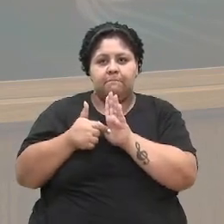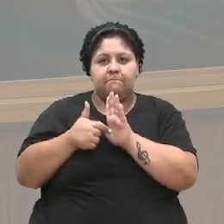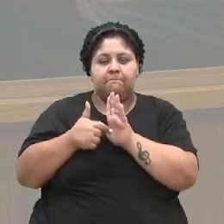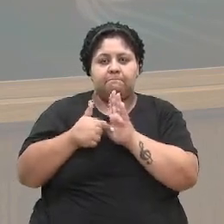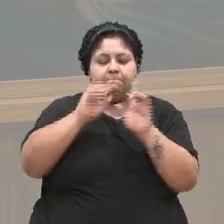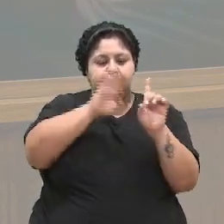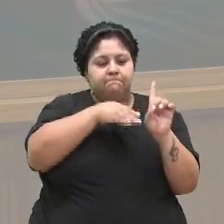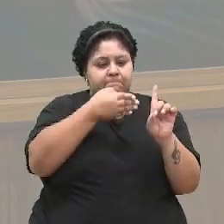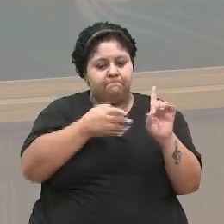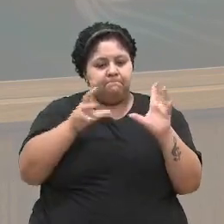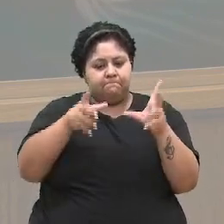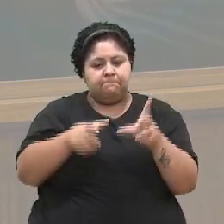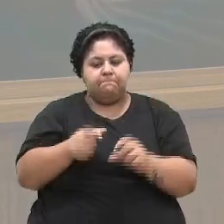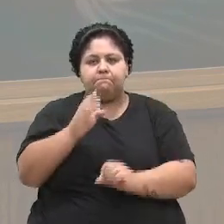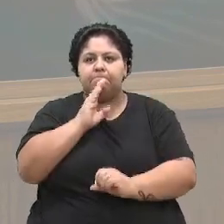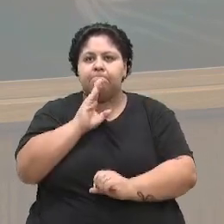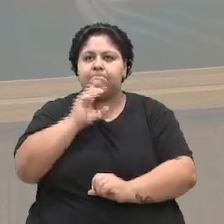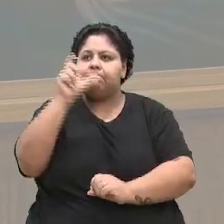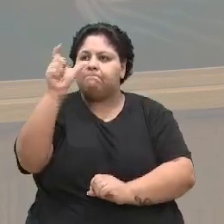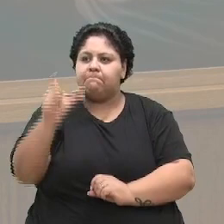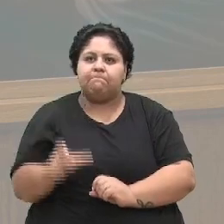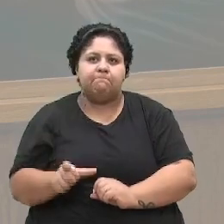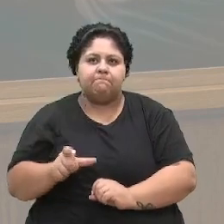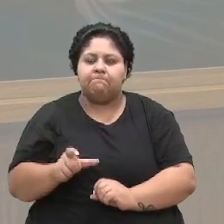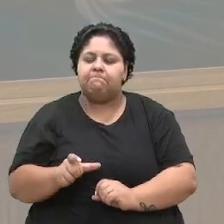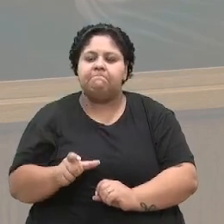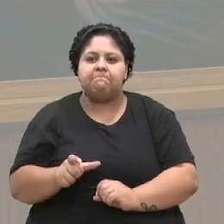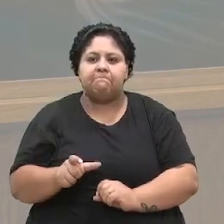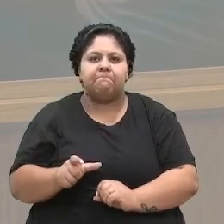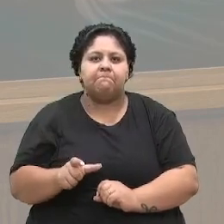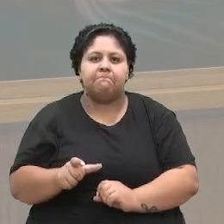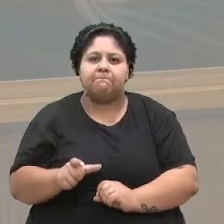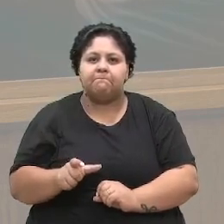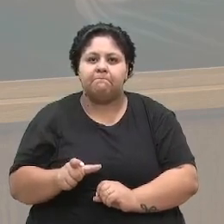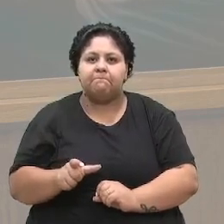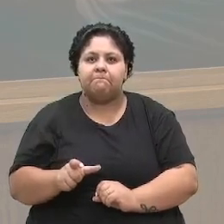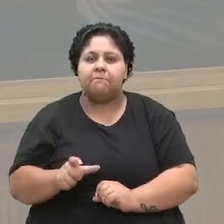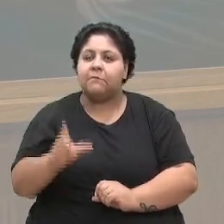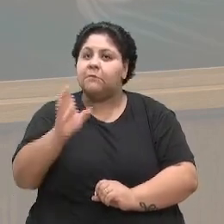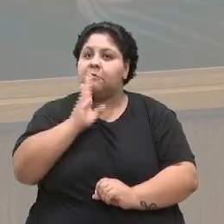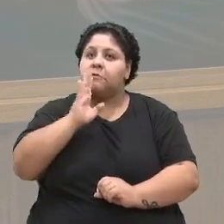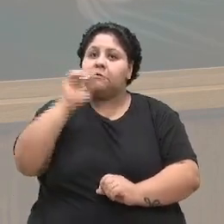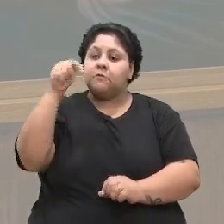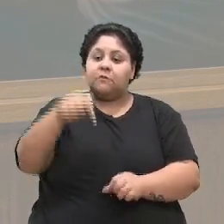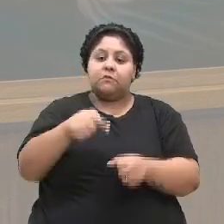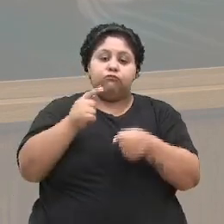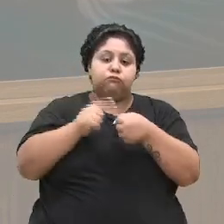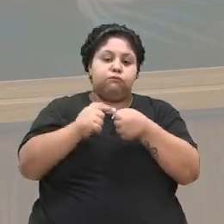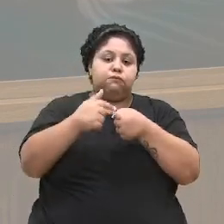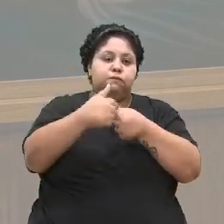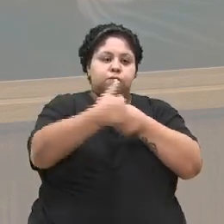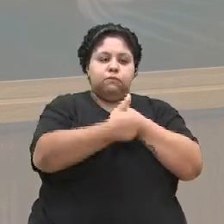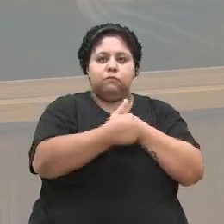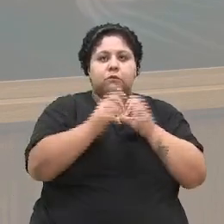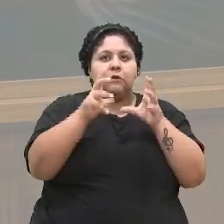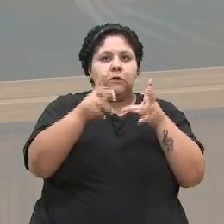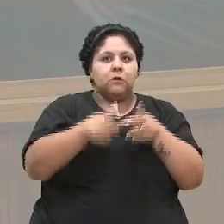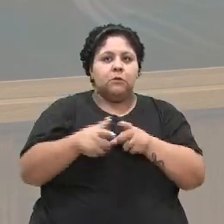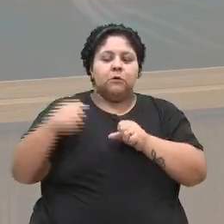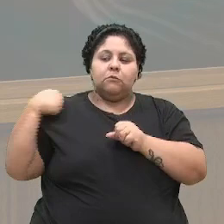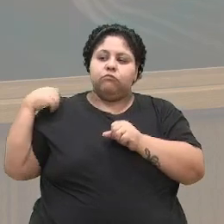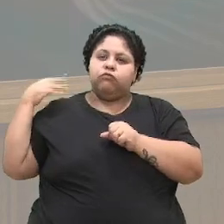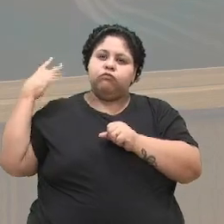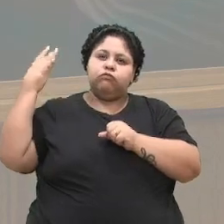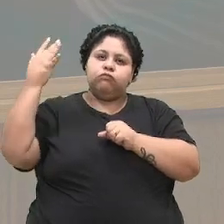mundo conhece, é uma pessoa, sem dúvida, conhecida na nossa cidade. Todo o histórico